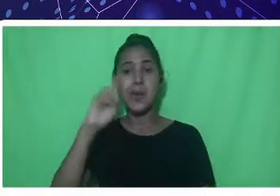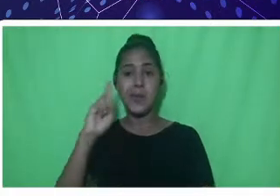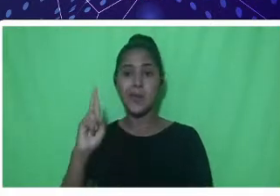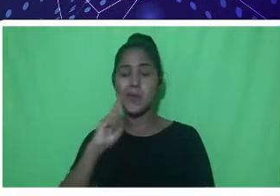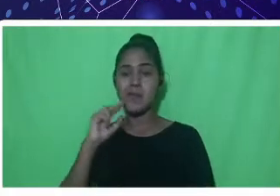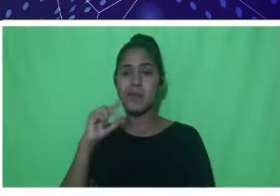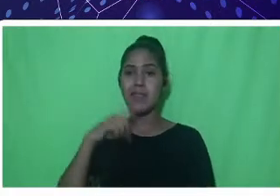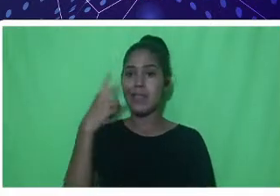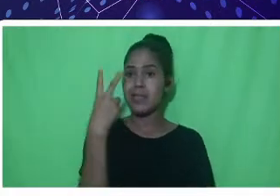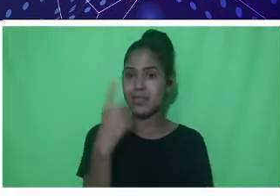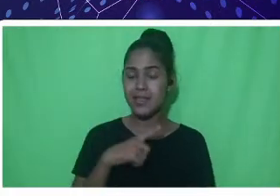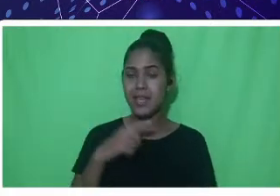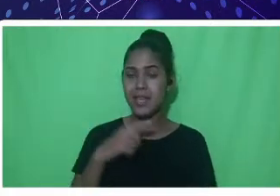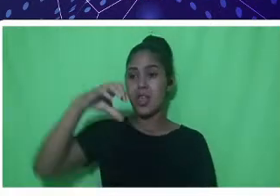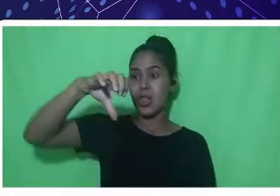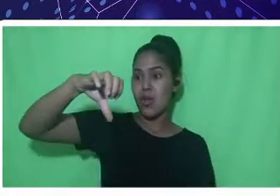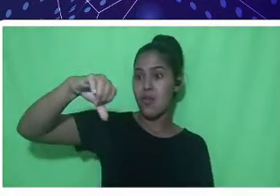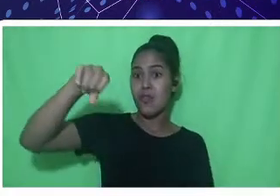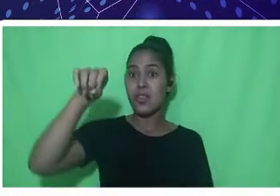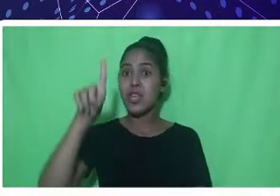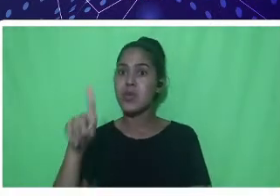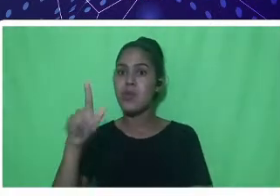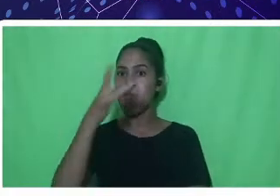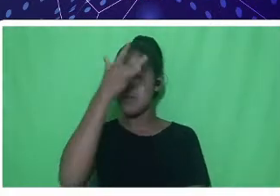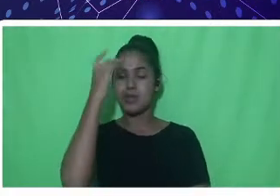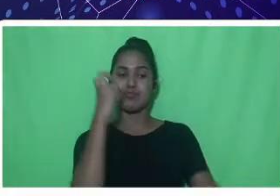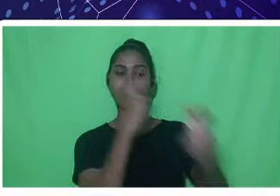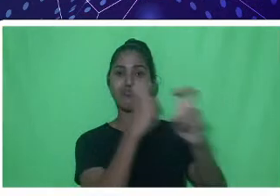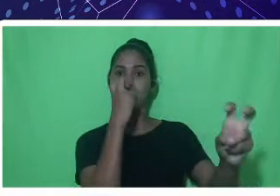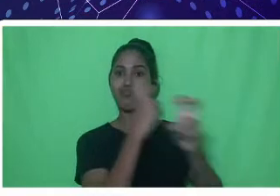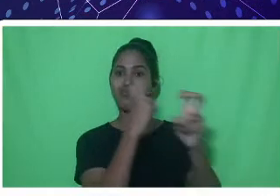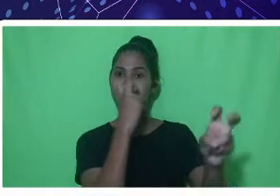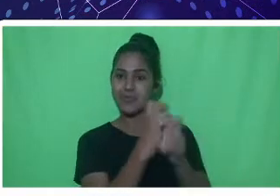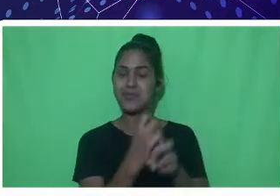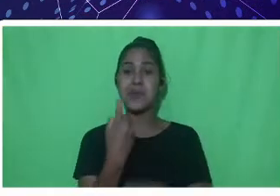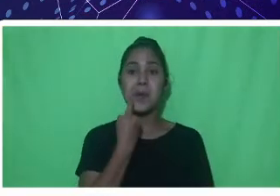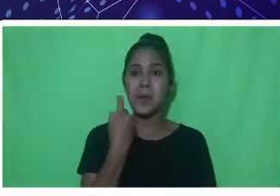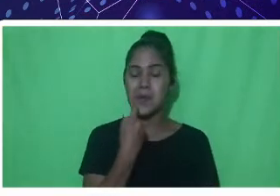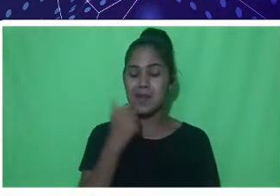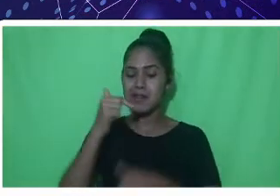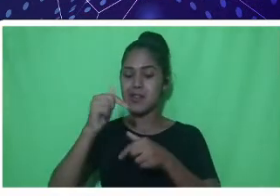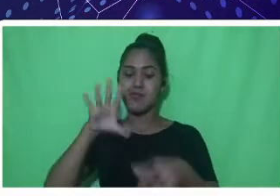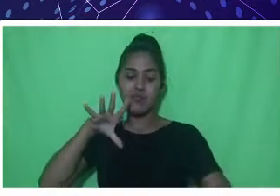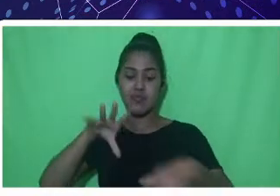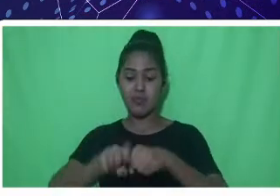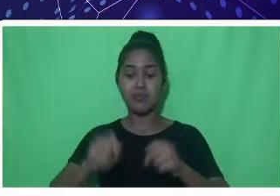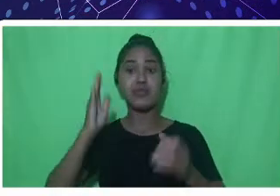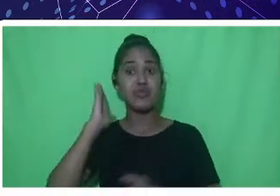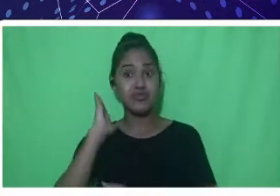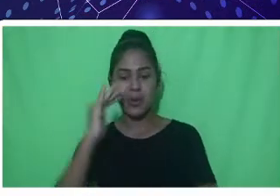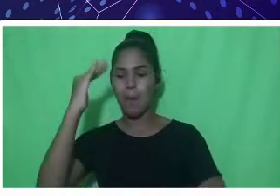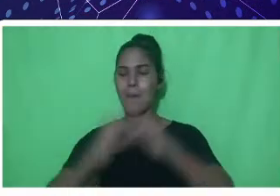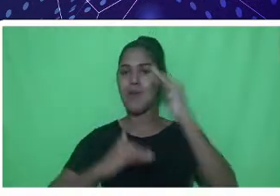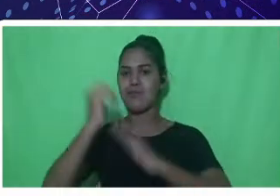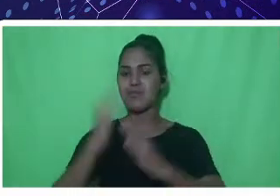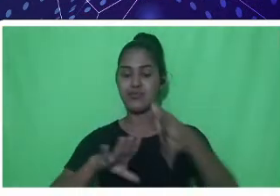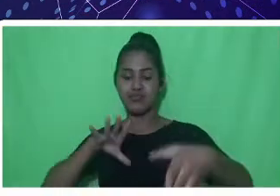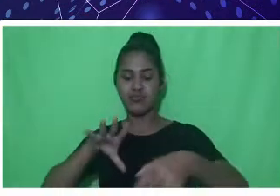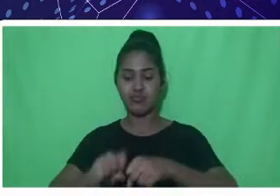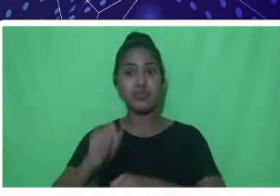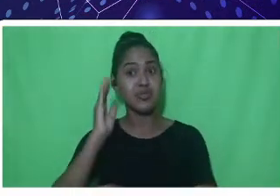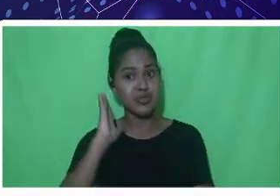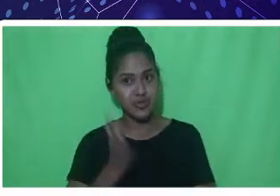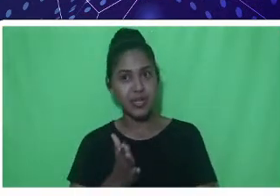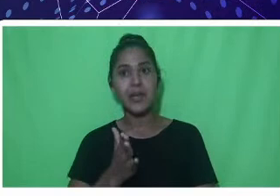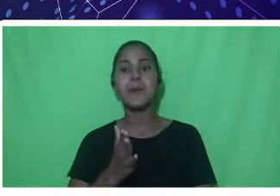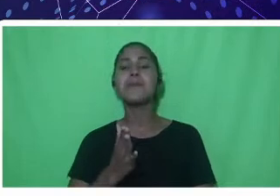engenheiros de pesca formados neste campus e 13 zootecnistas formados na primeira turma, que foi